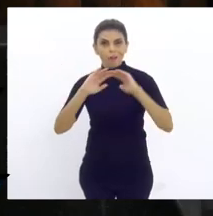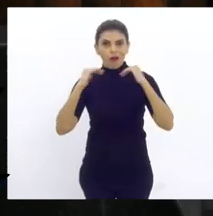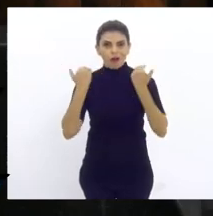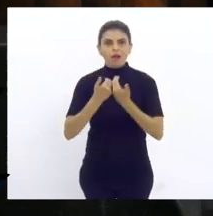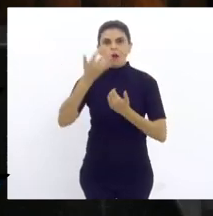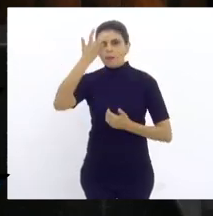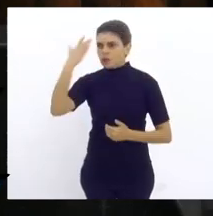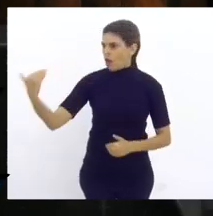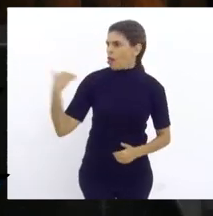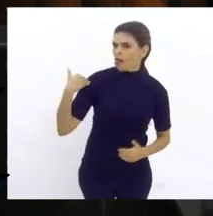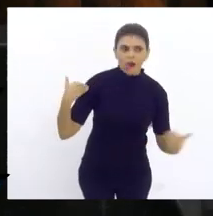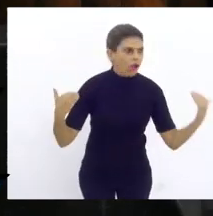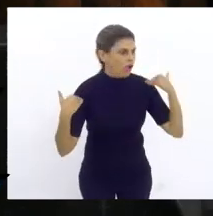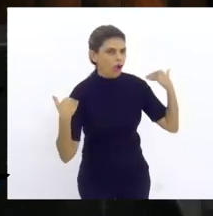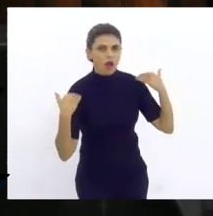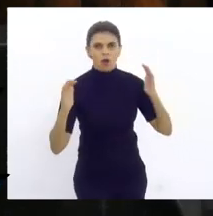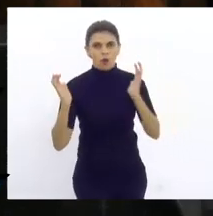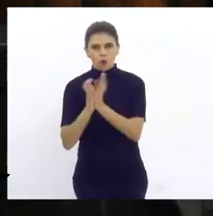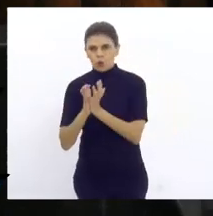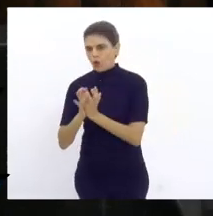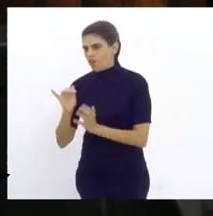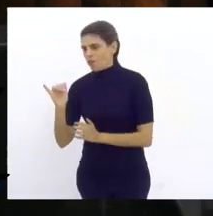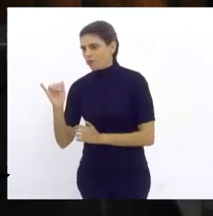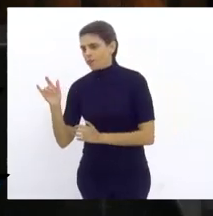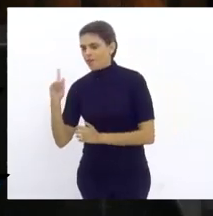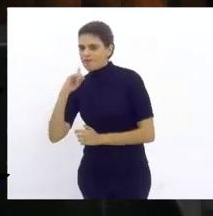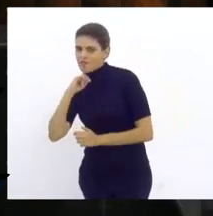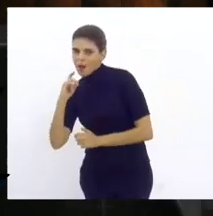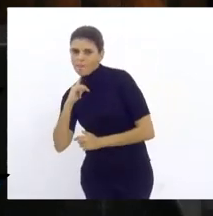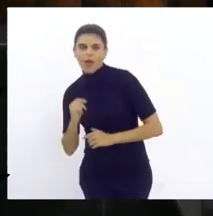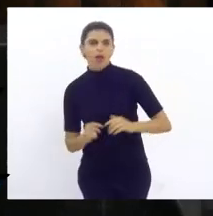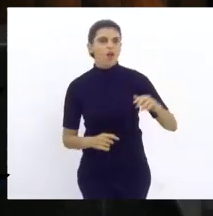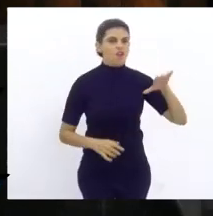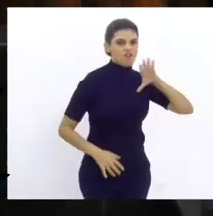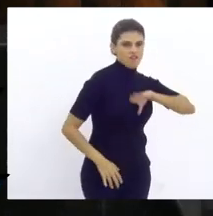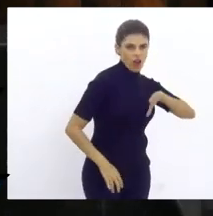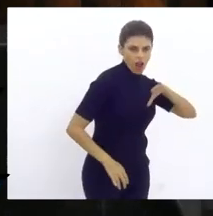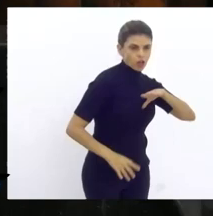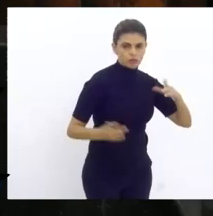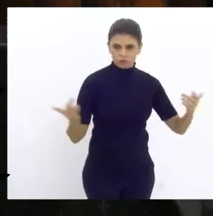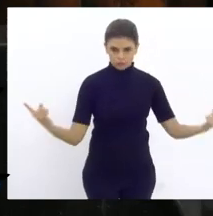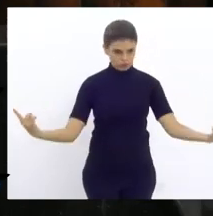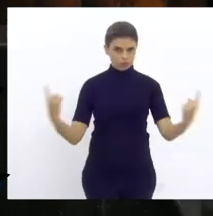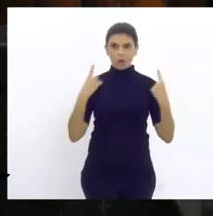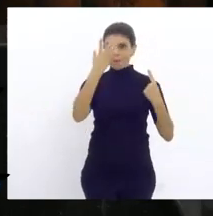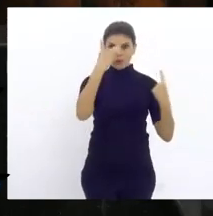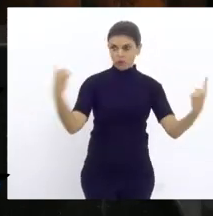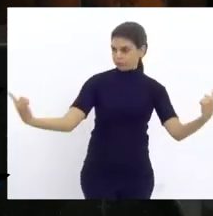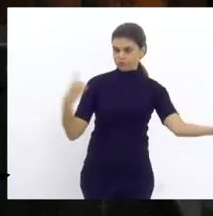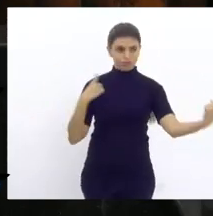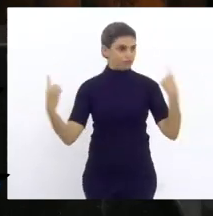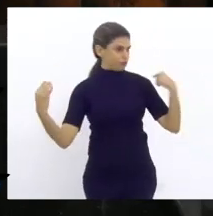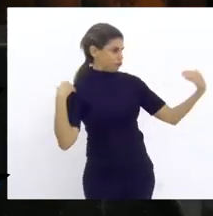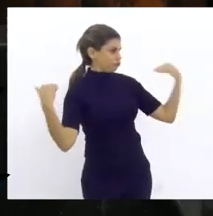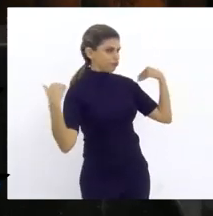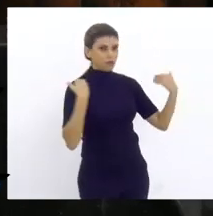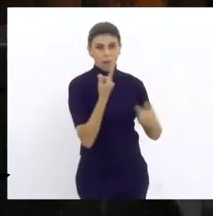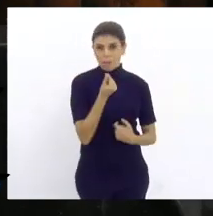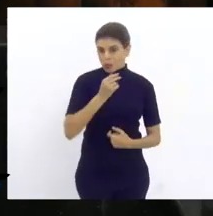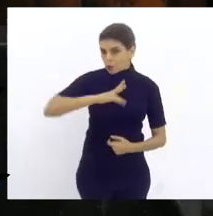parando a gente, tanto de Flamengo como de Vasco e fazendo a mesma reclamação de todos os preços absurdos no estádio.